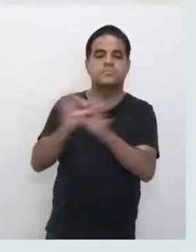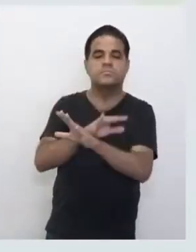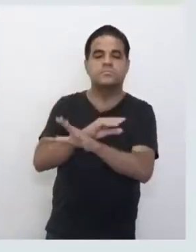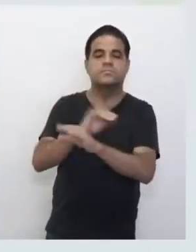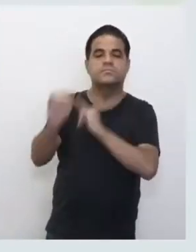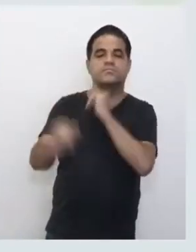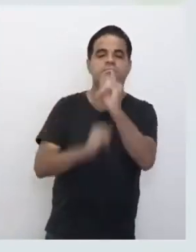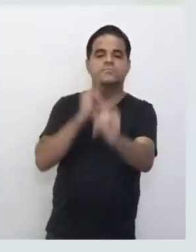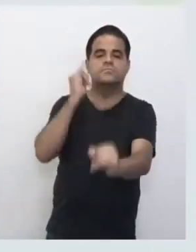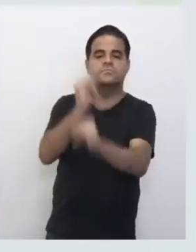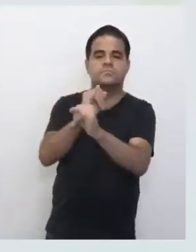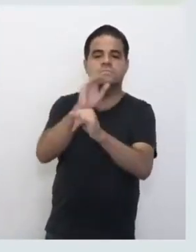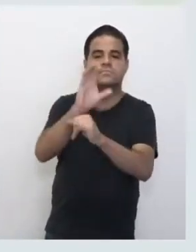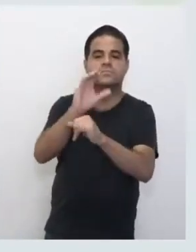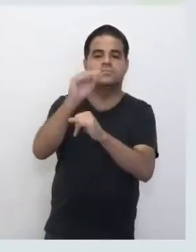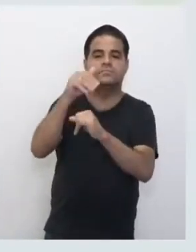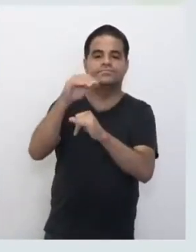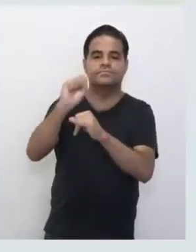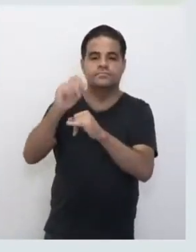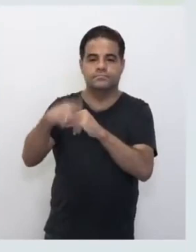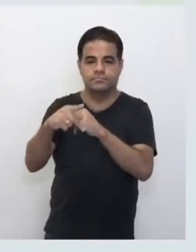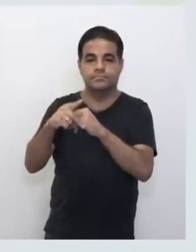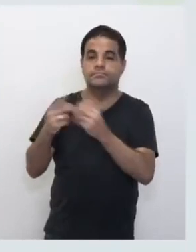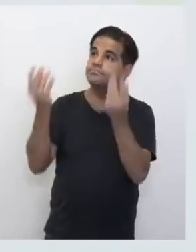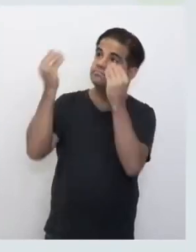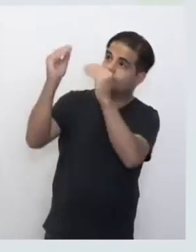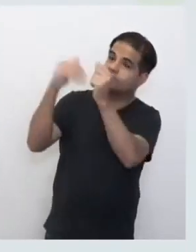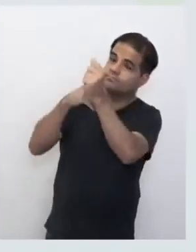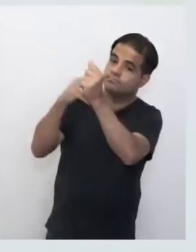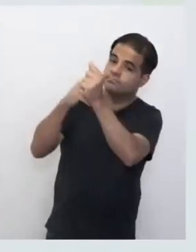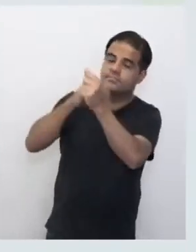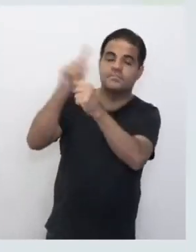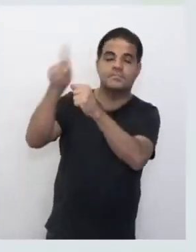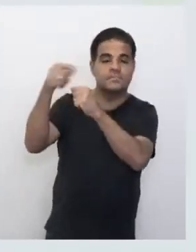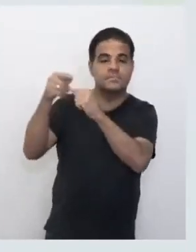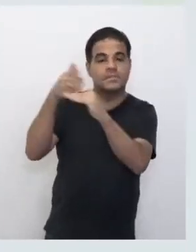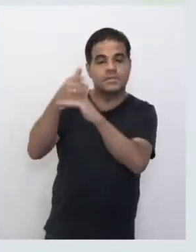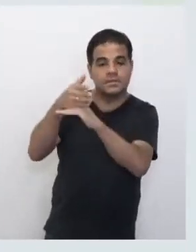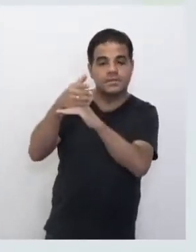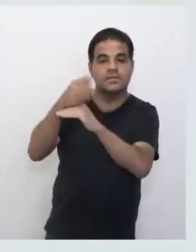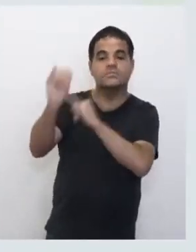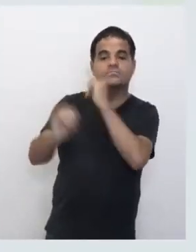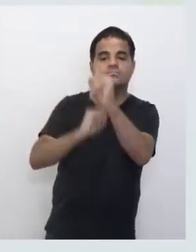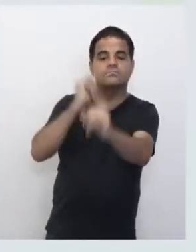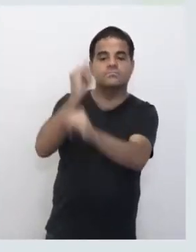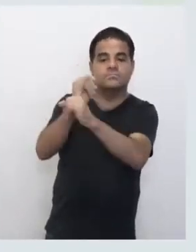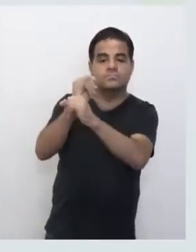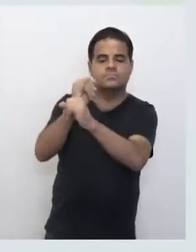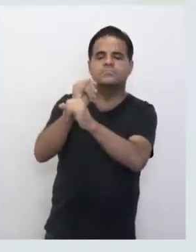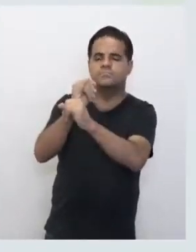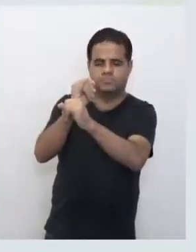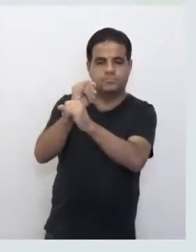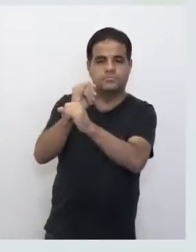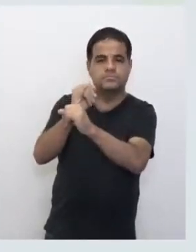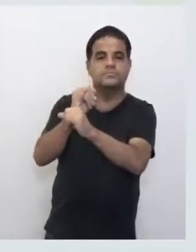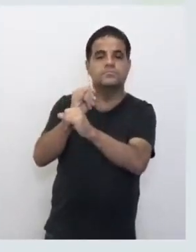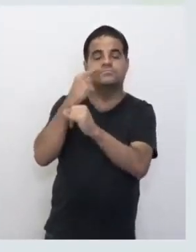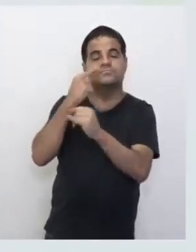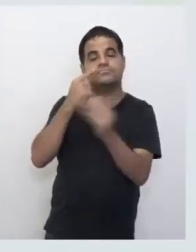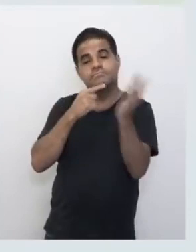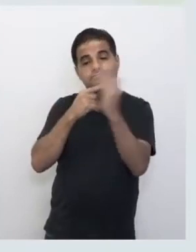o site do CMSP Web, você coloca seu login e depois essa vai ser sua senha. Então, bora lá